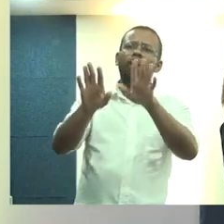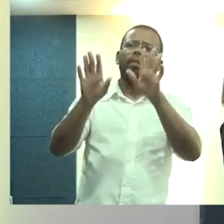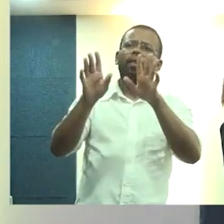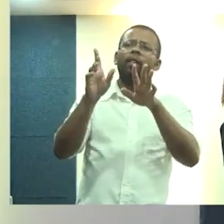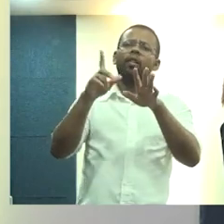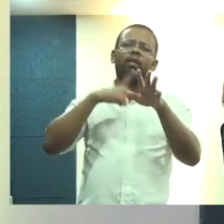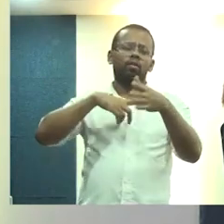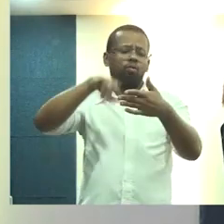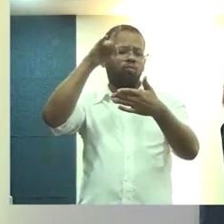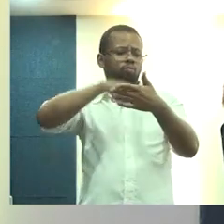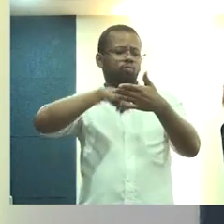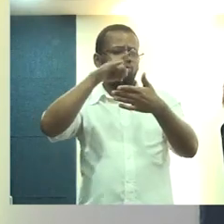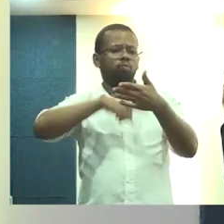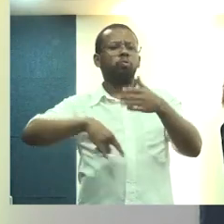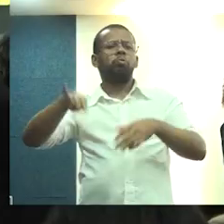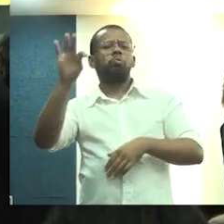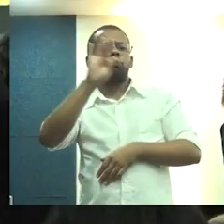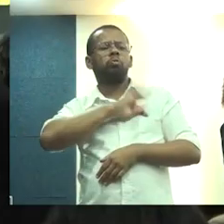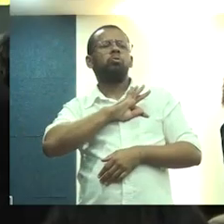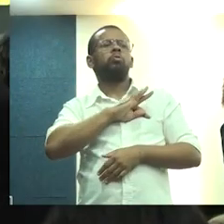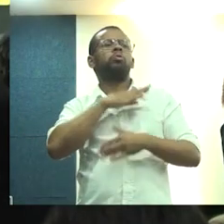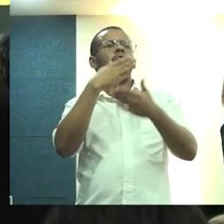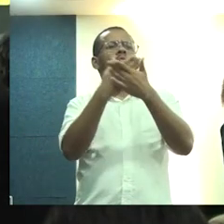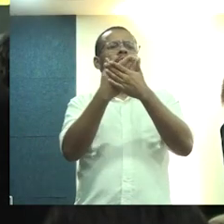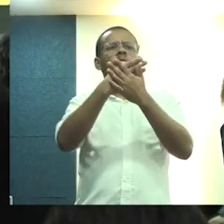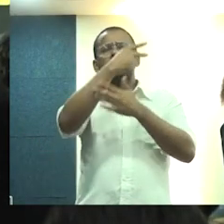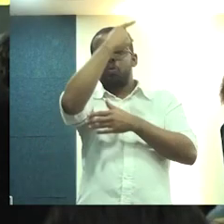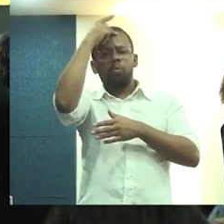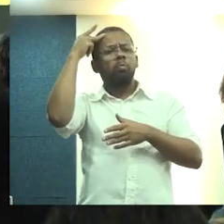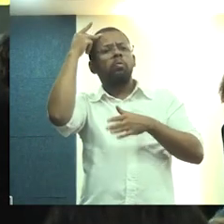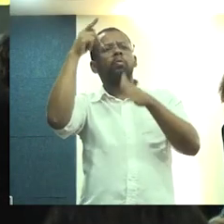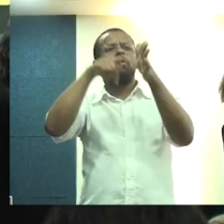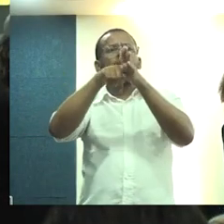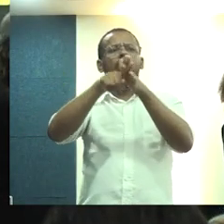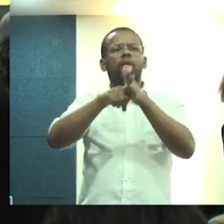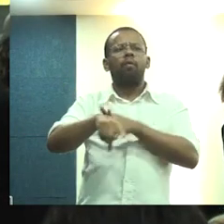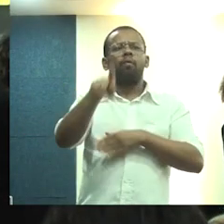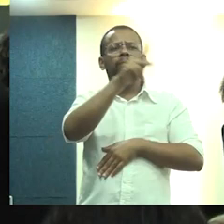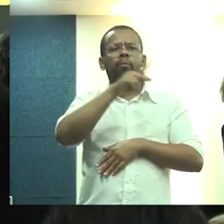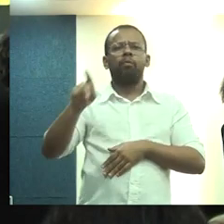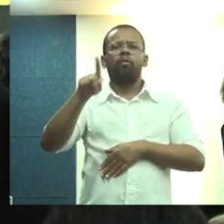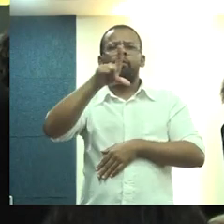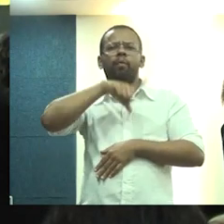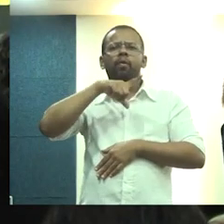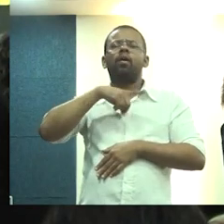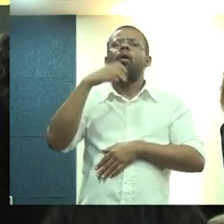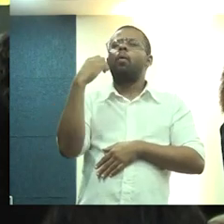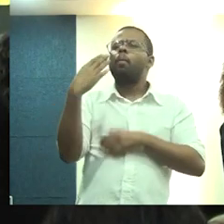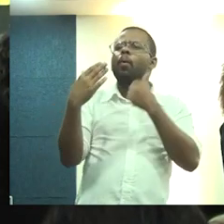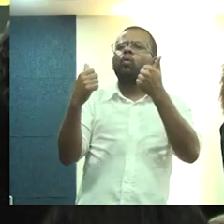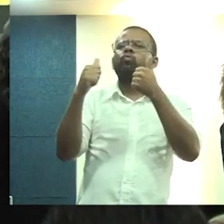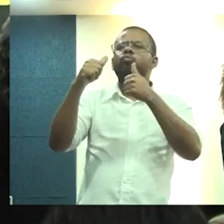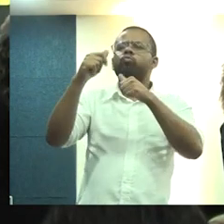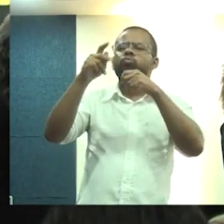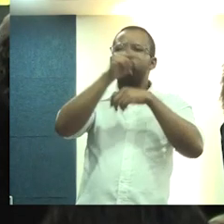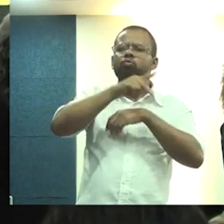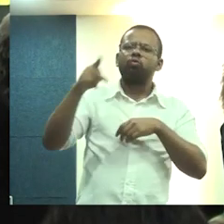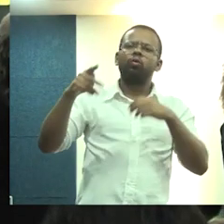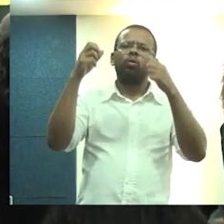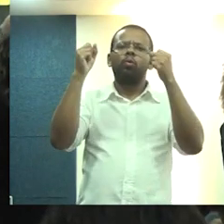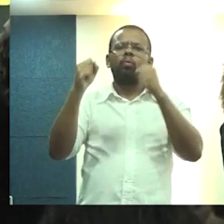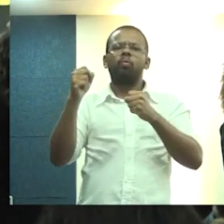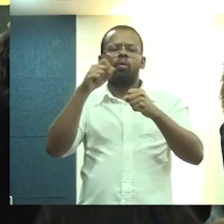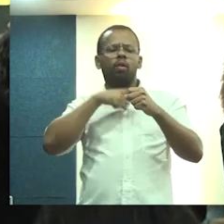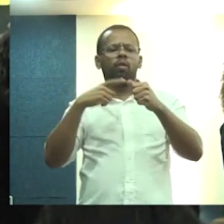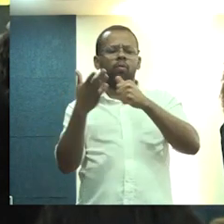foi lá com o documento técnico de estudantes, de pessoas, de professores, porque eles têm bons professores também, que puderam